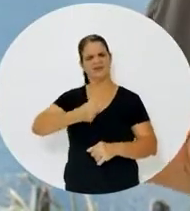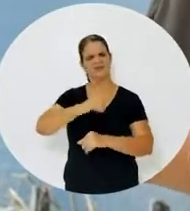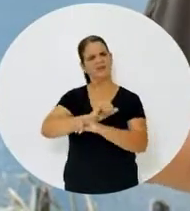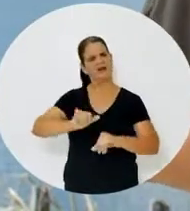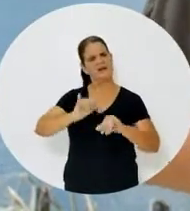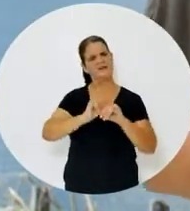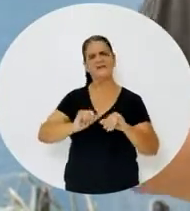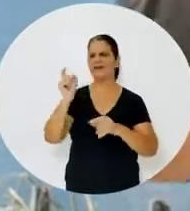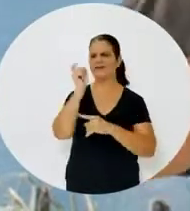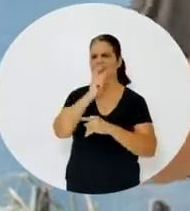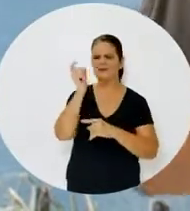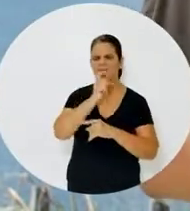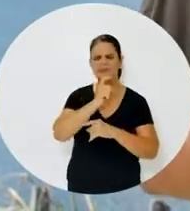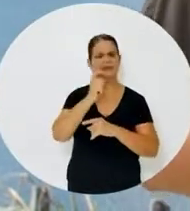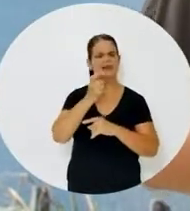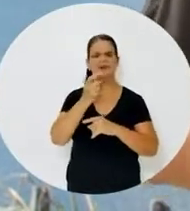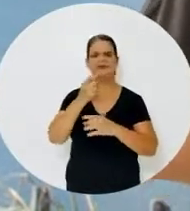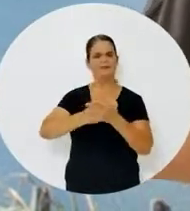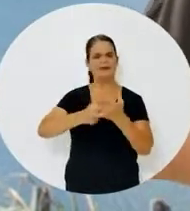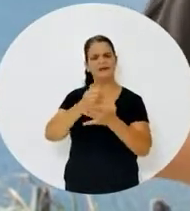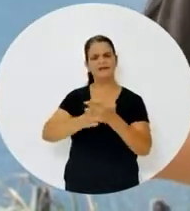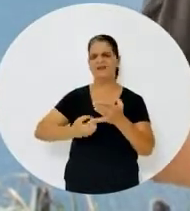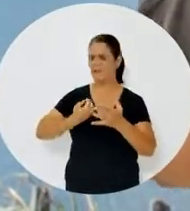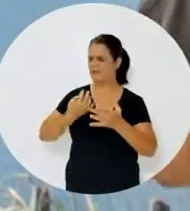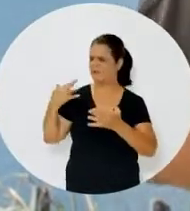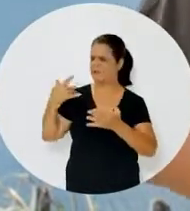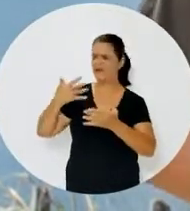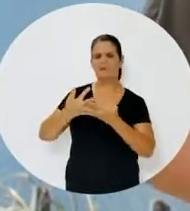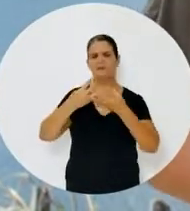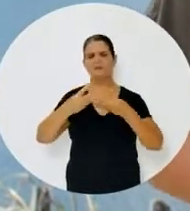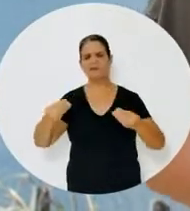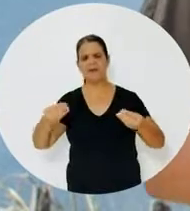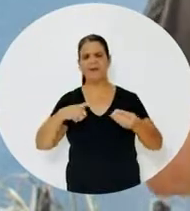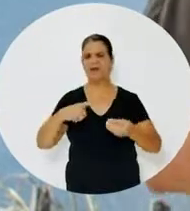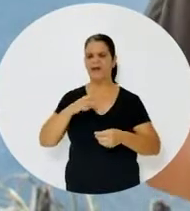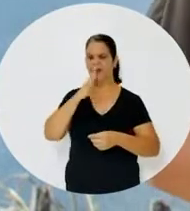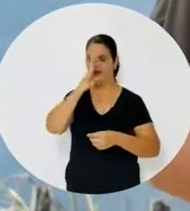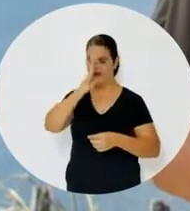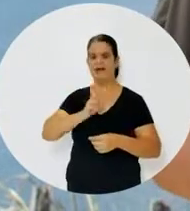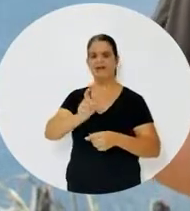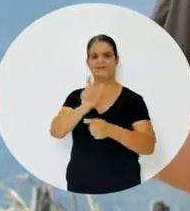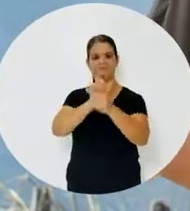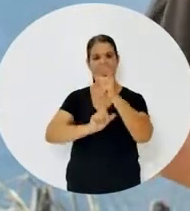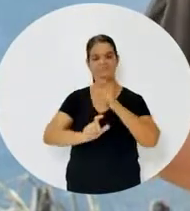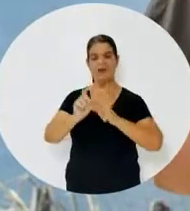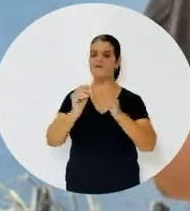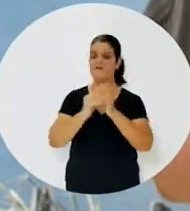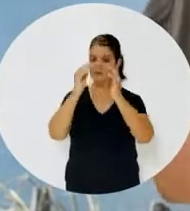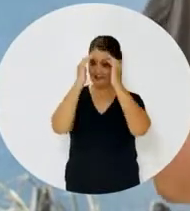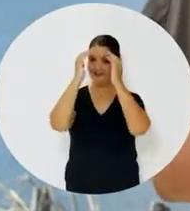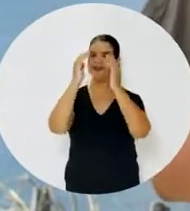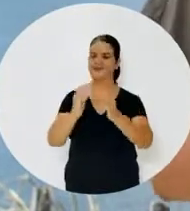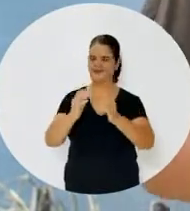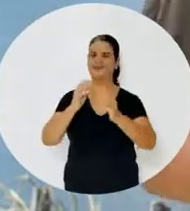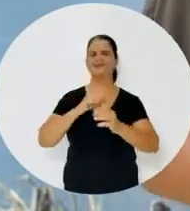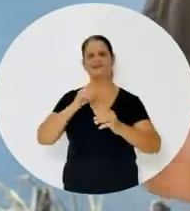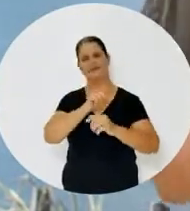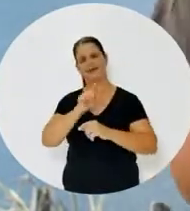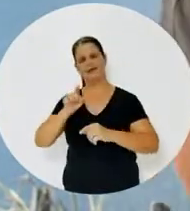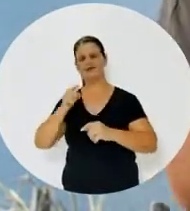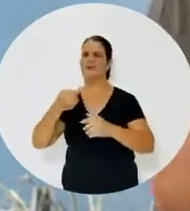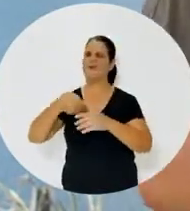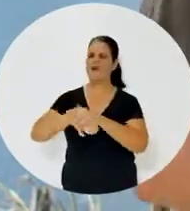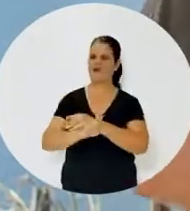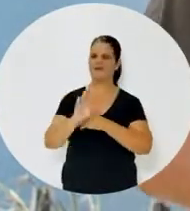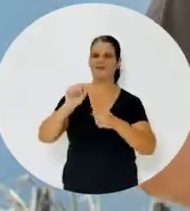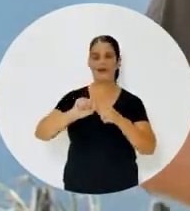de ódio Uma campanha de mentiras Pra tentar manchar minha trajetória Pra tentar me difamar Uma falta de respeito enorme Como